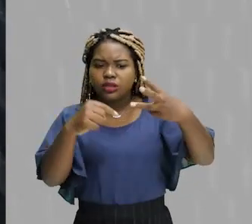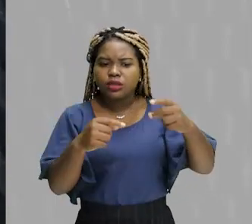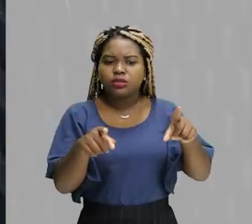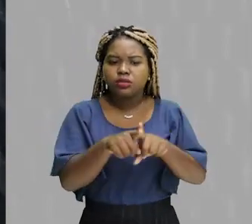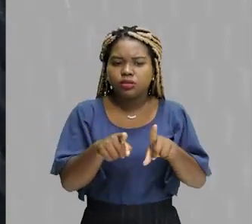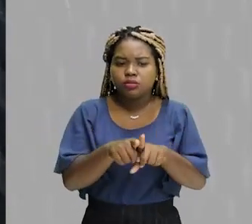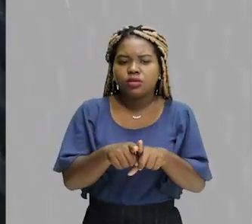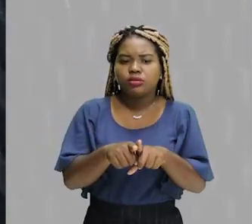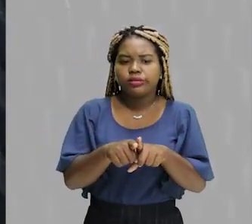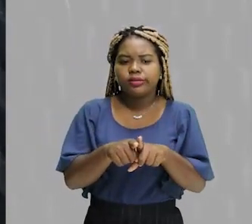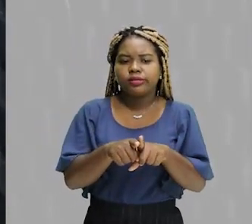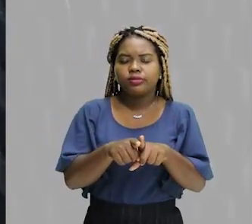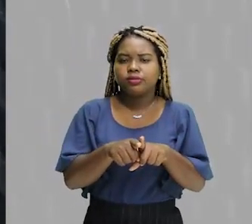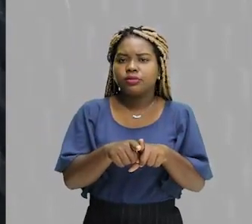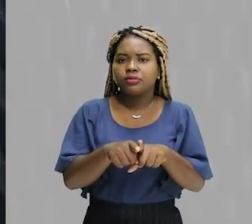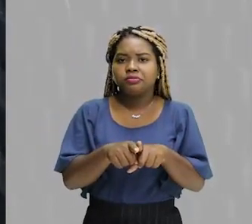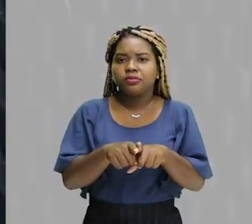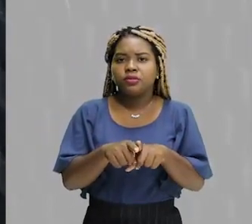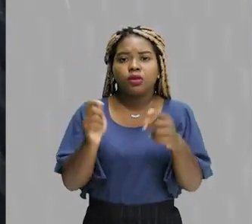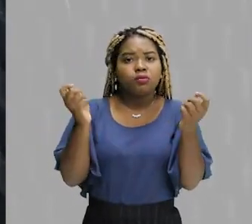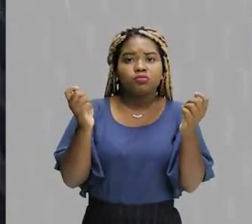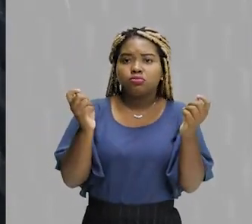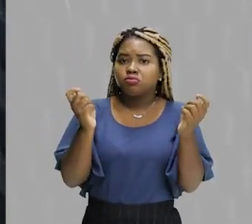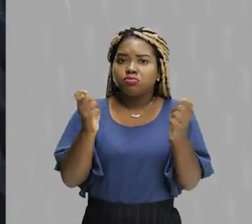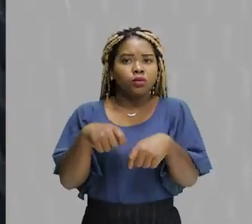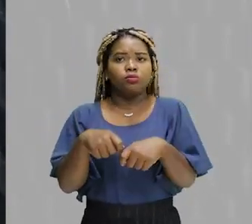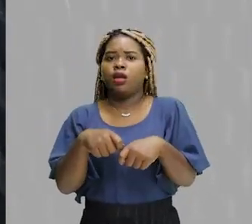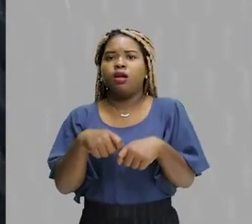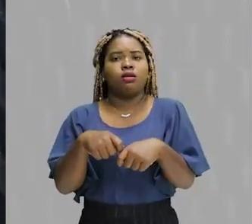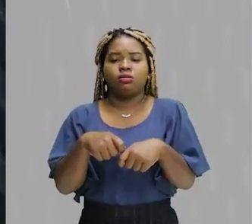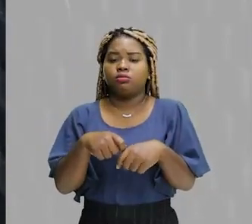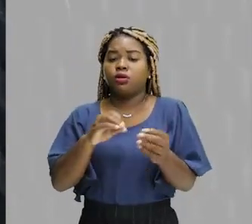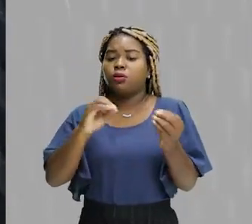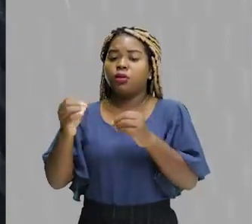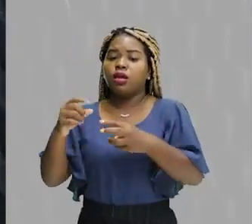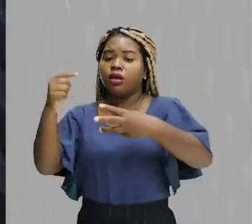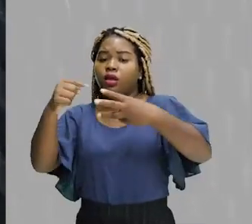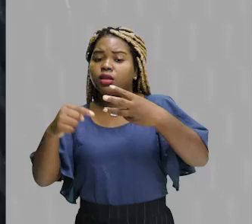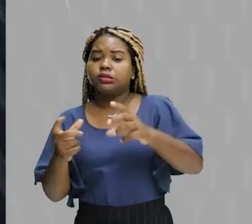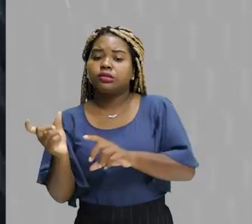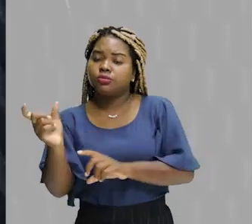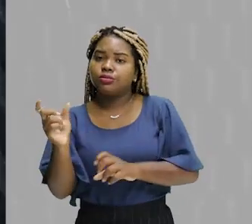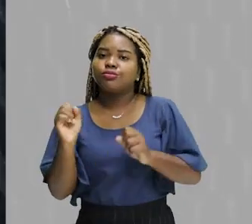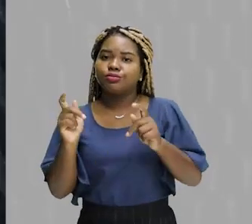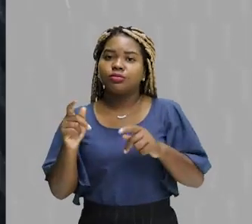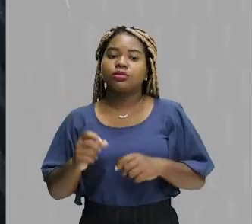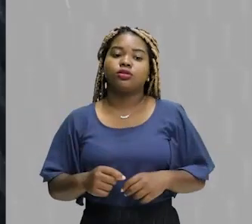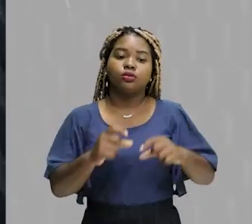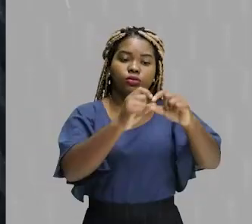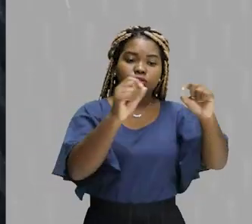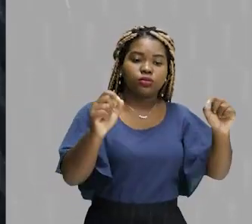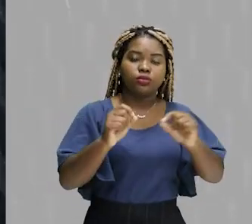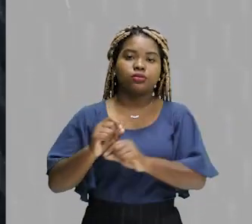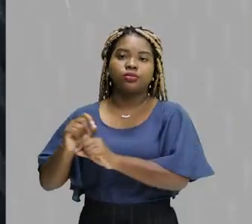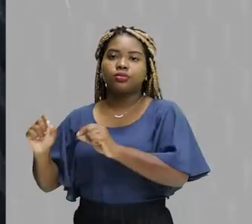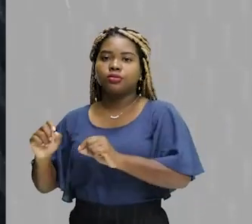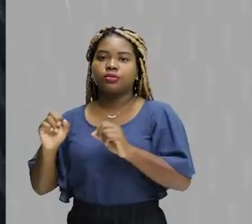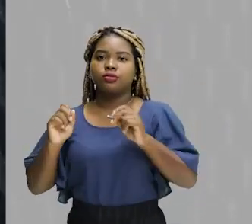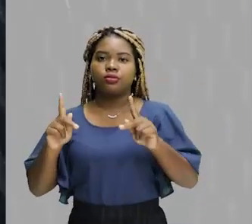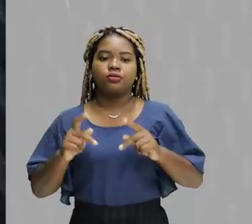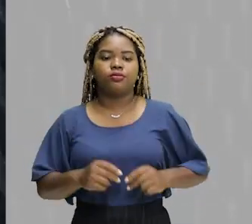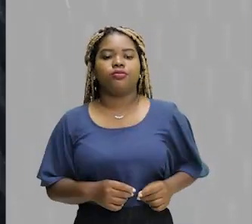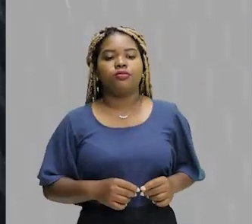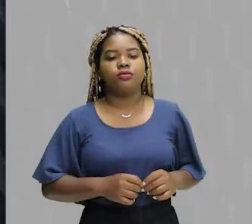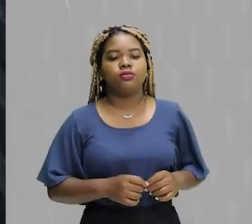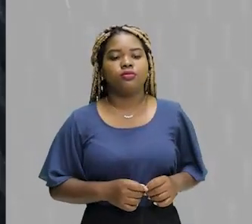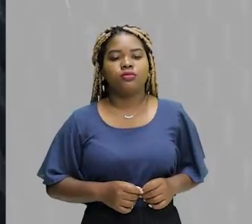colocar três palavras aqui. Não tem três, só tem dois espaços, então provavelmente ela não será a nossa resposta. E vem